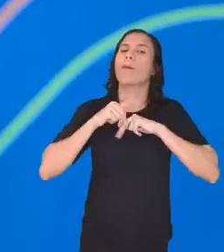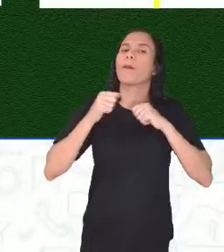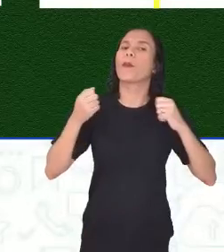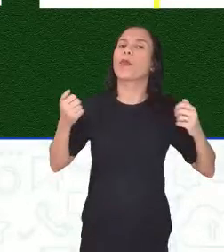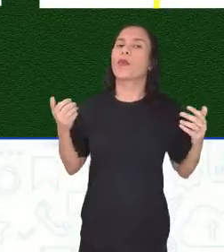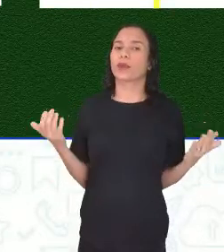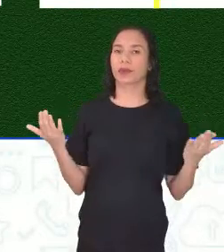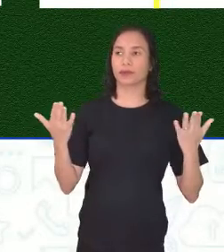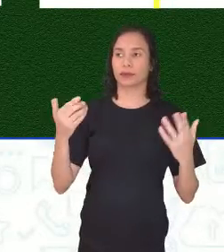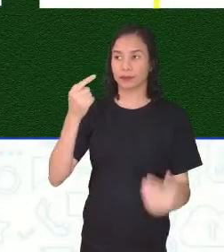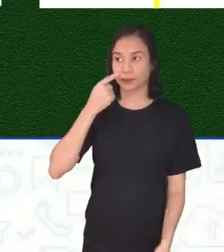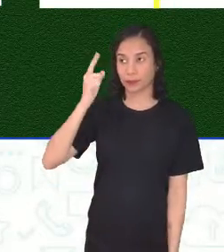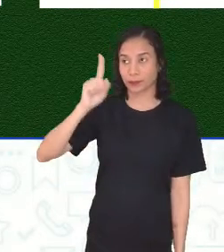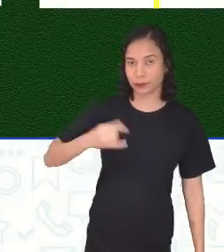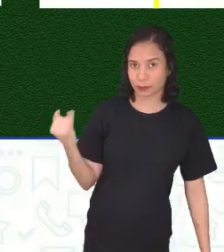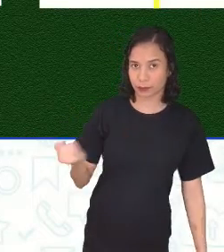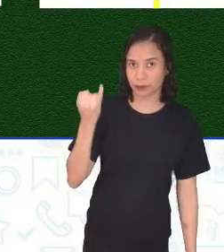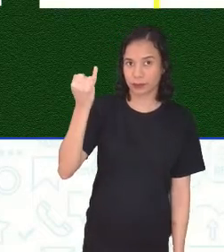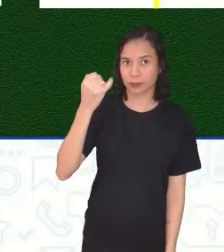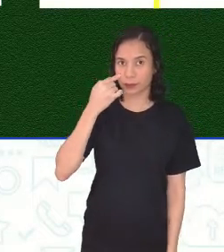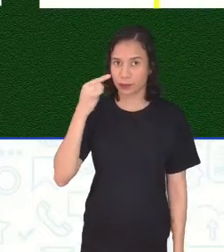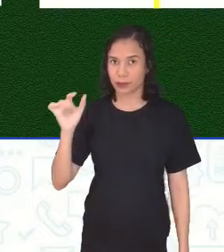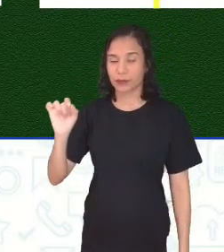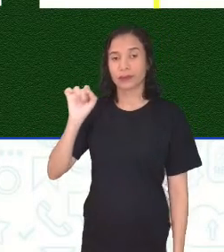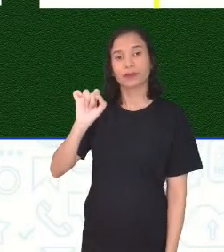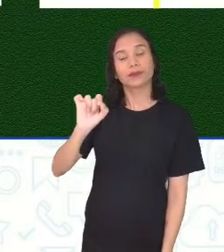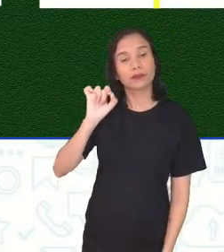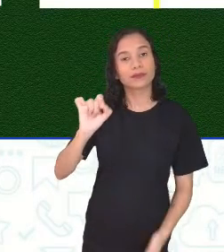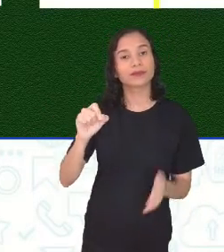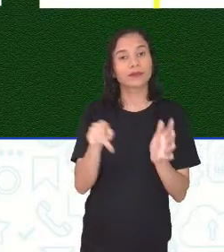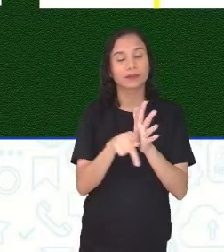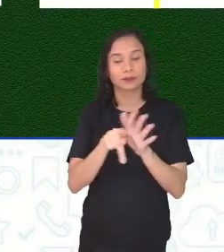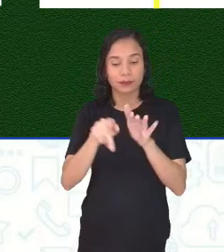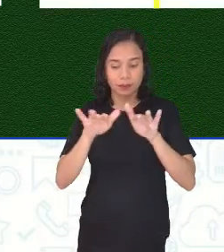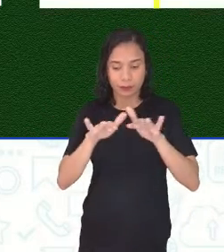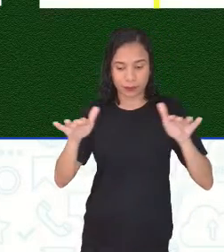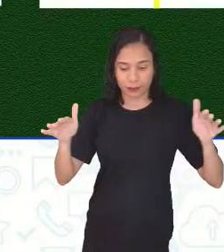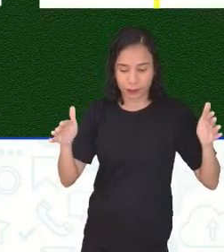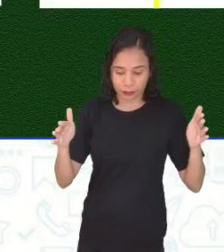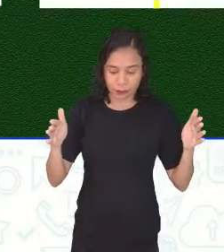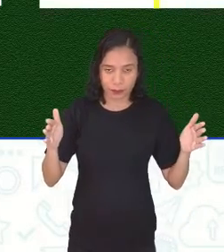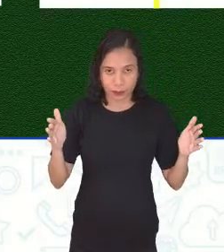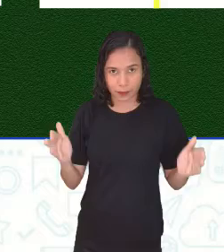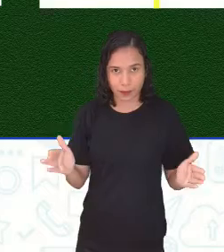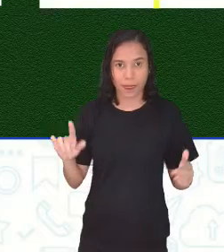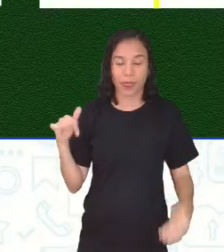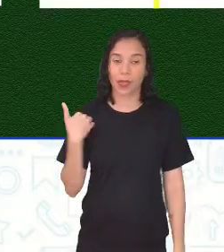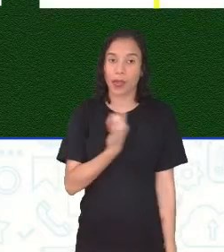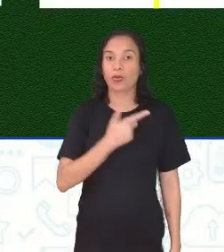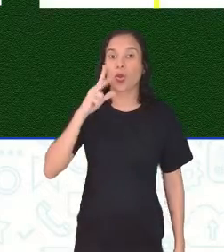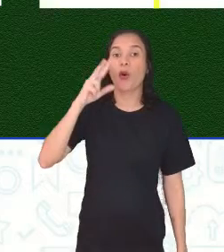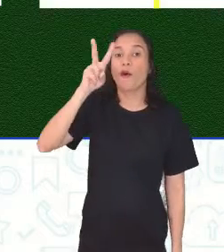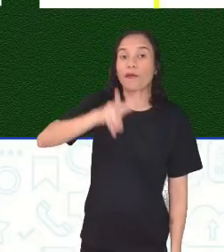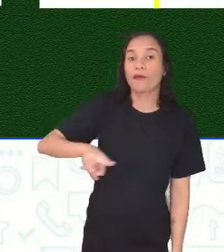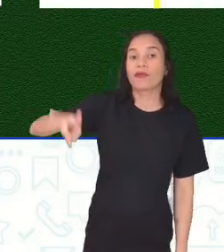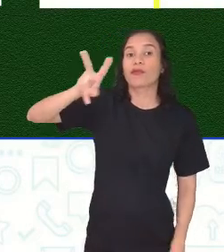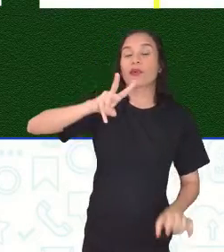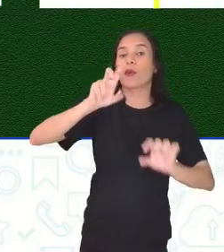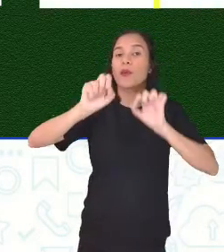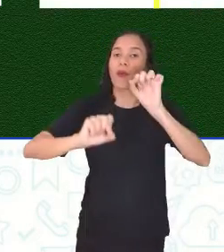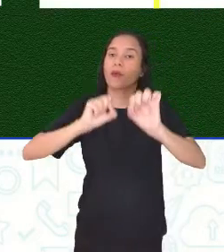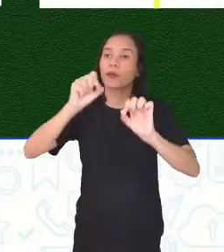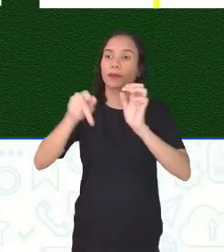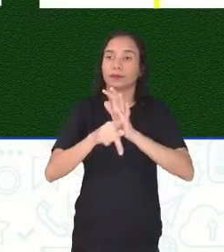isso? Gente, é importante aqui, ó. É importante aqui em cima da mesa. A gente vê que